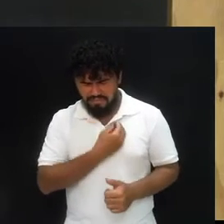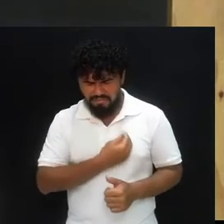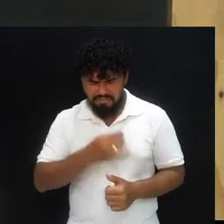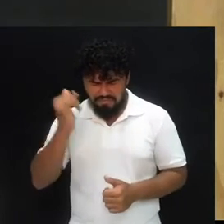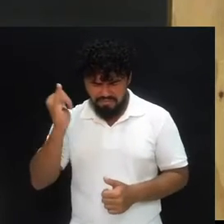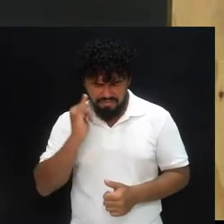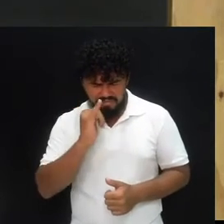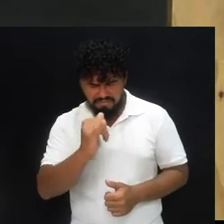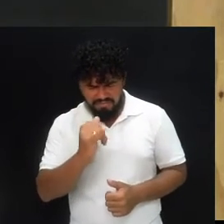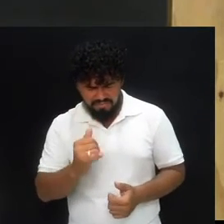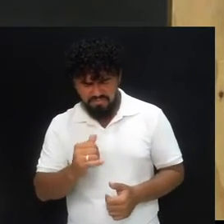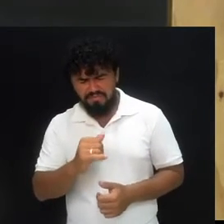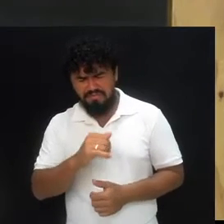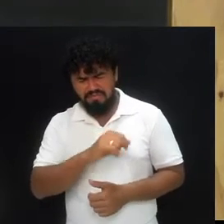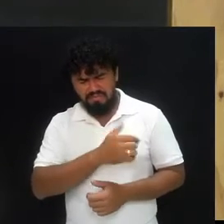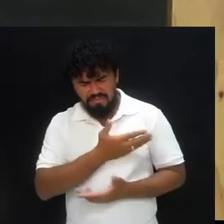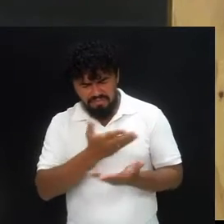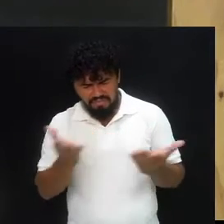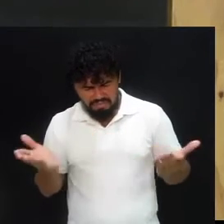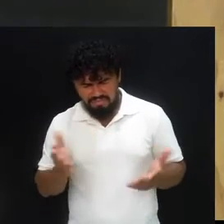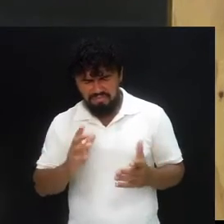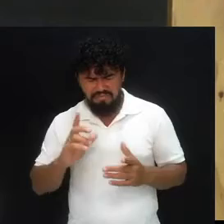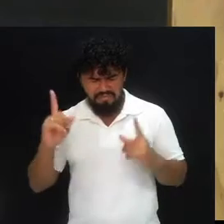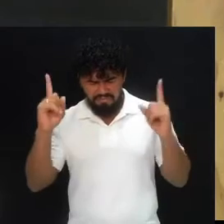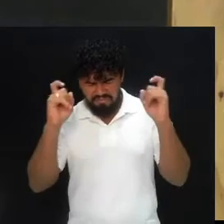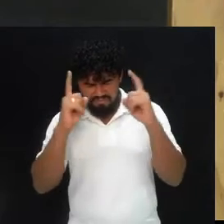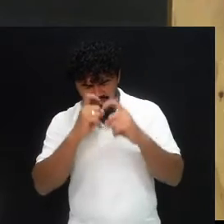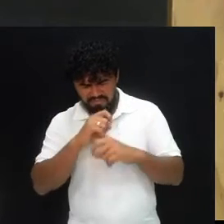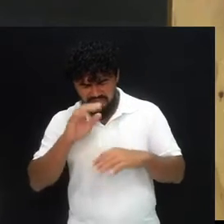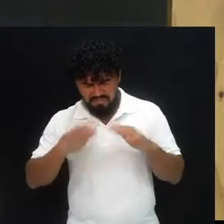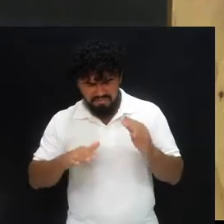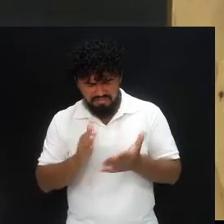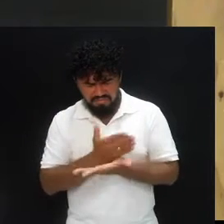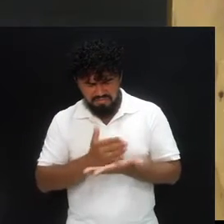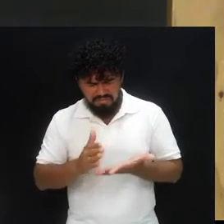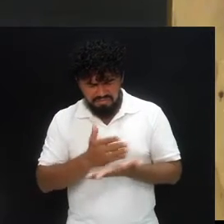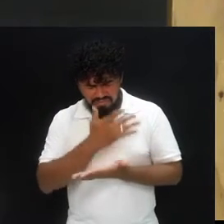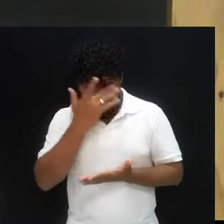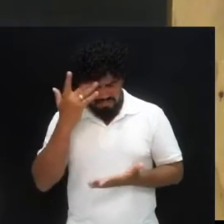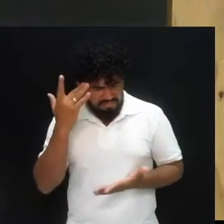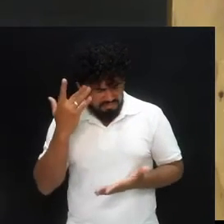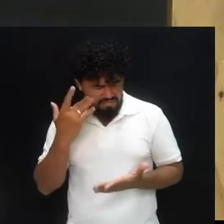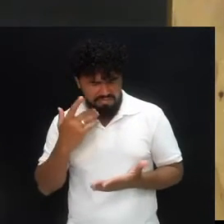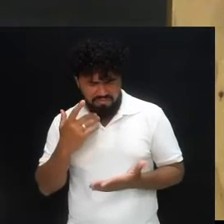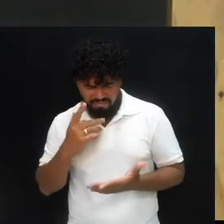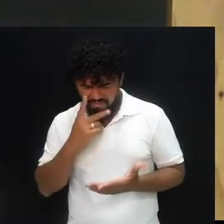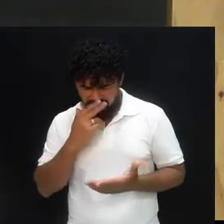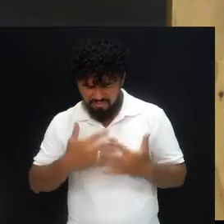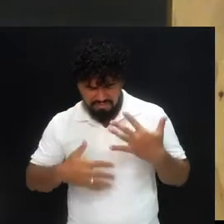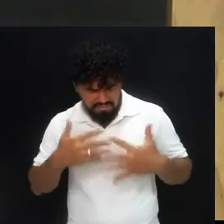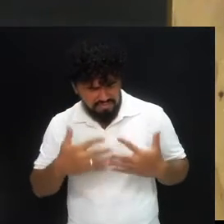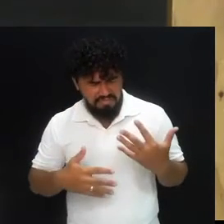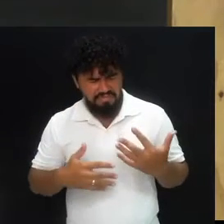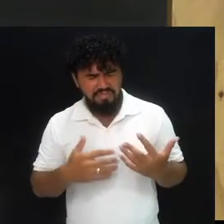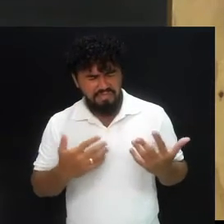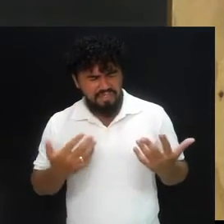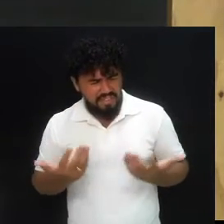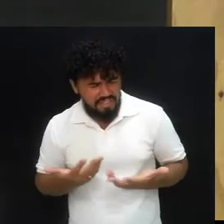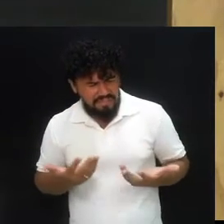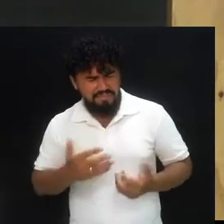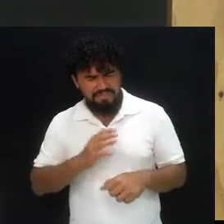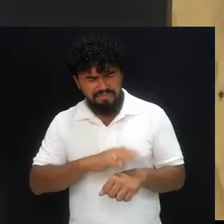perspectivas, e que diante dos leões, que muitas vezes são imputados à nossa história, diante desses